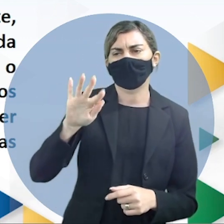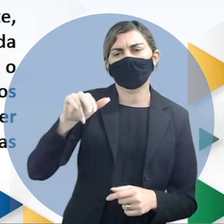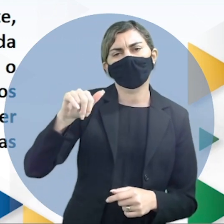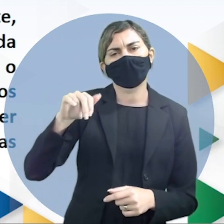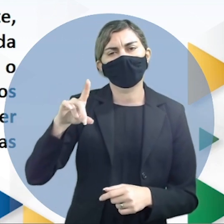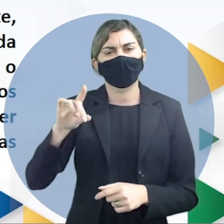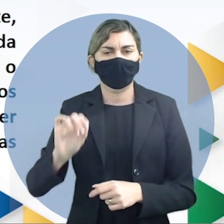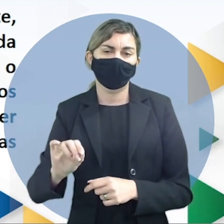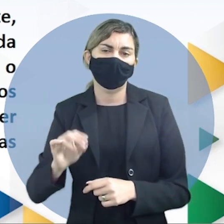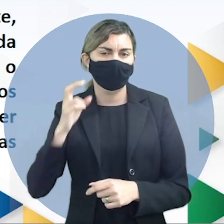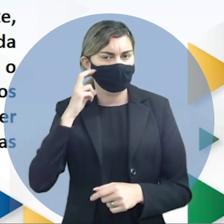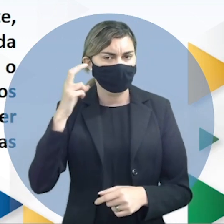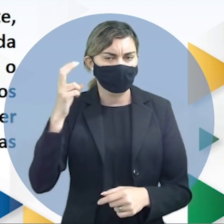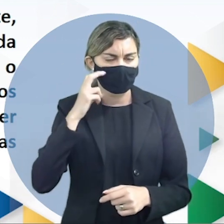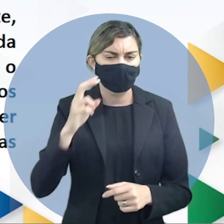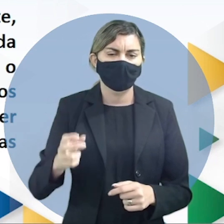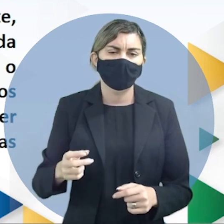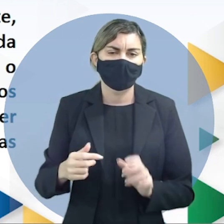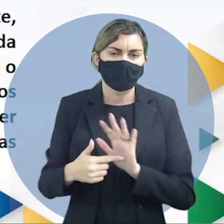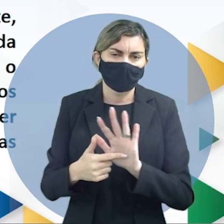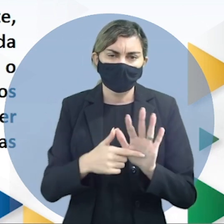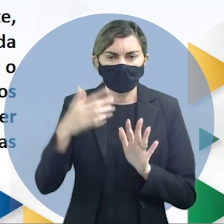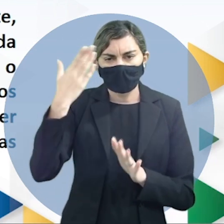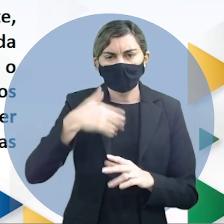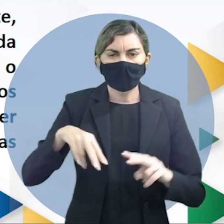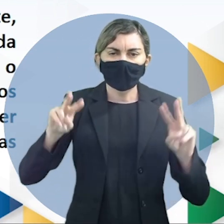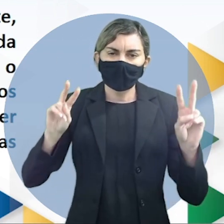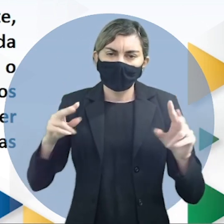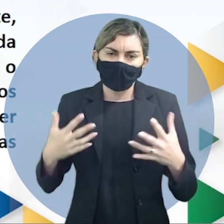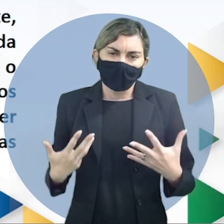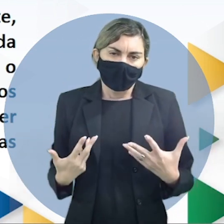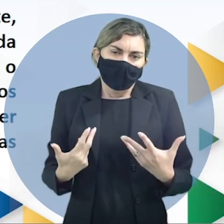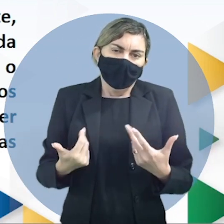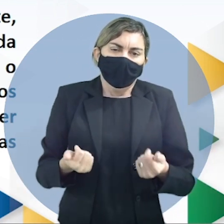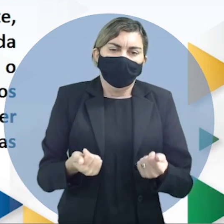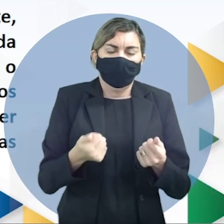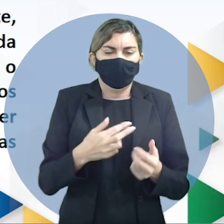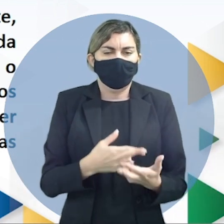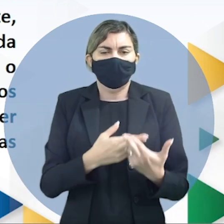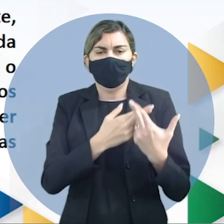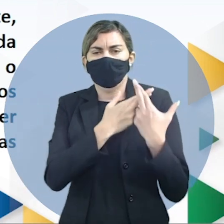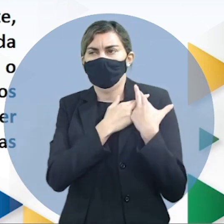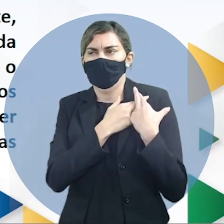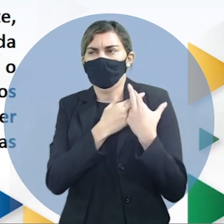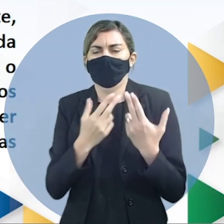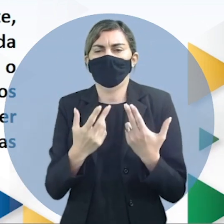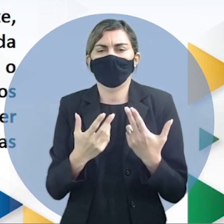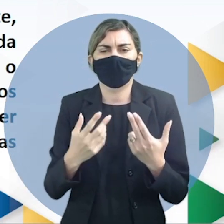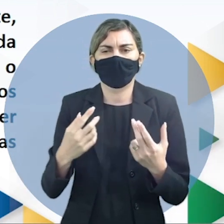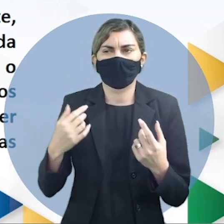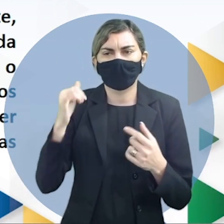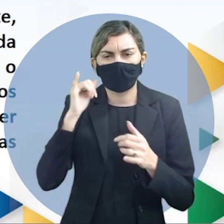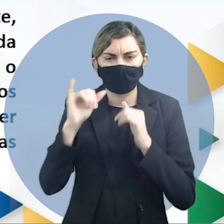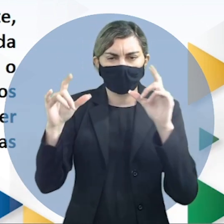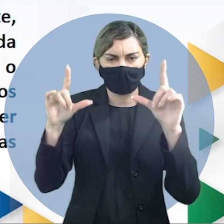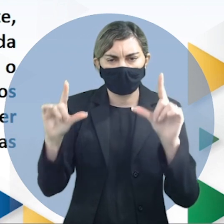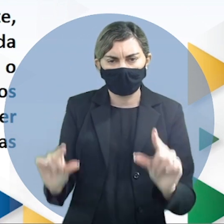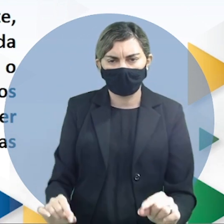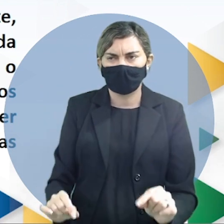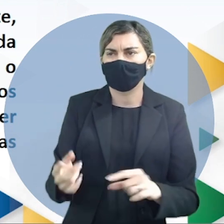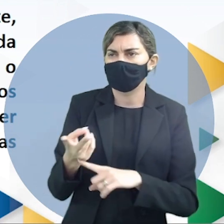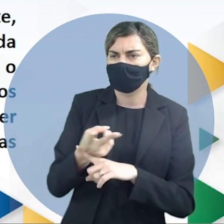intelectual que provou ser um político hábil ele foi responsável por combater a